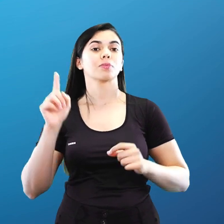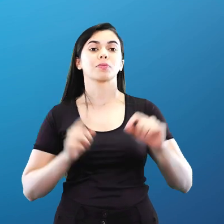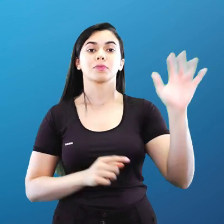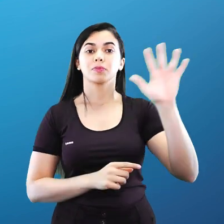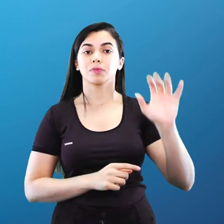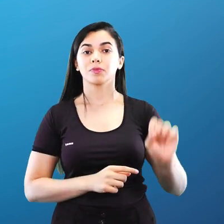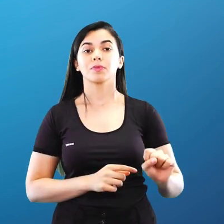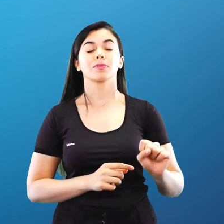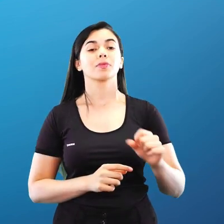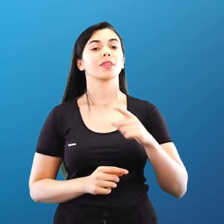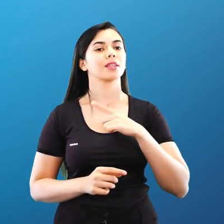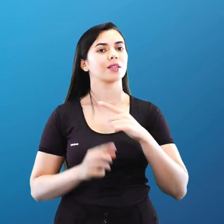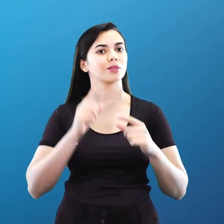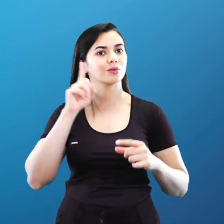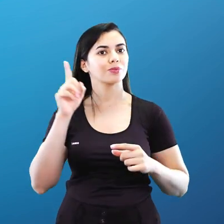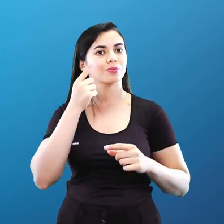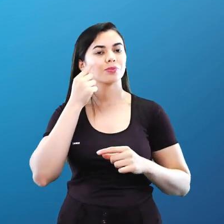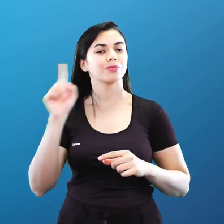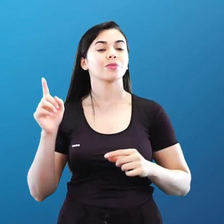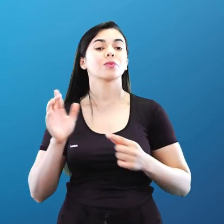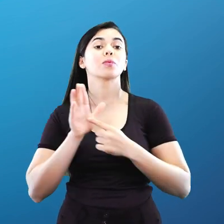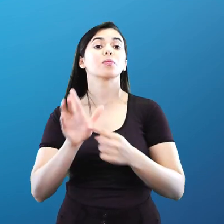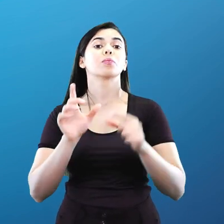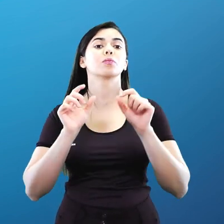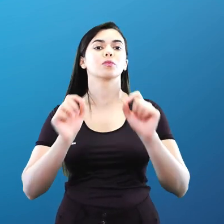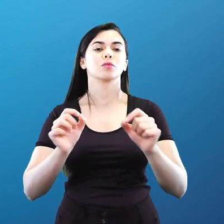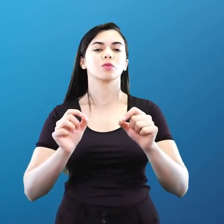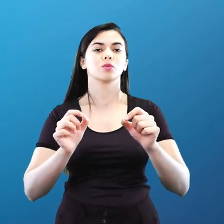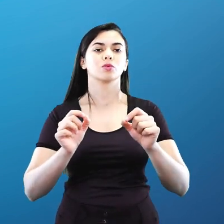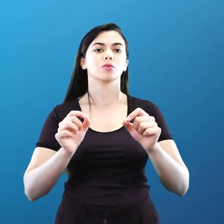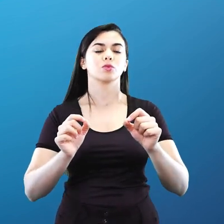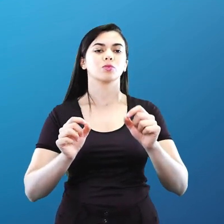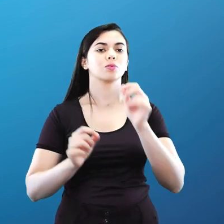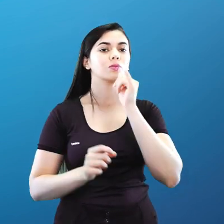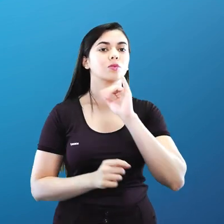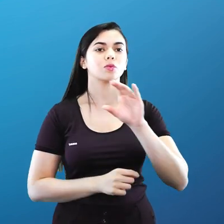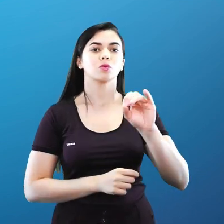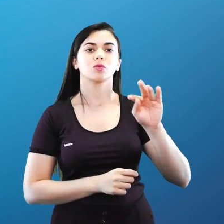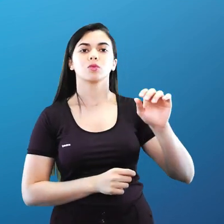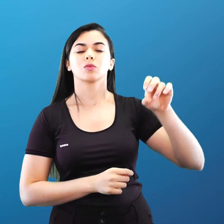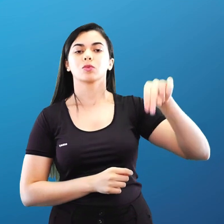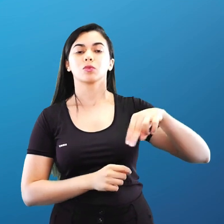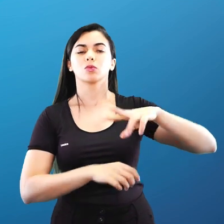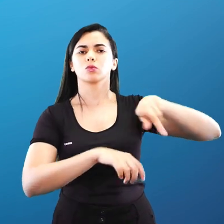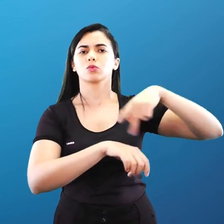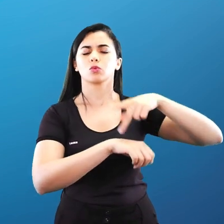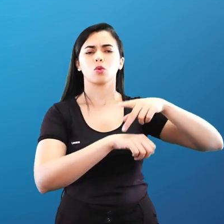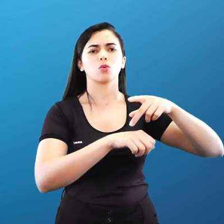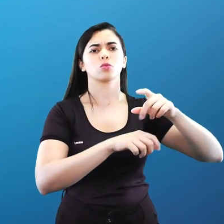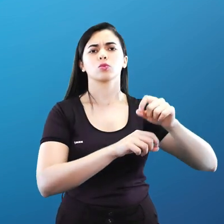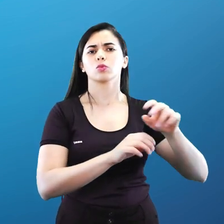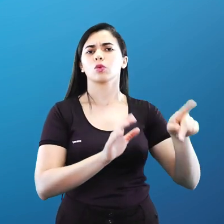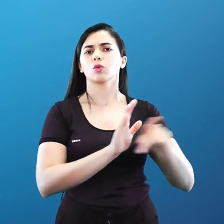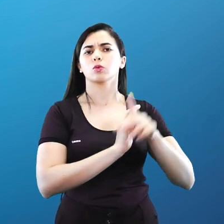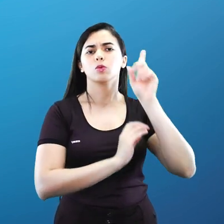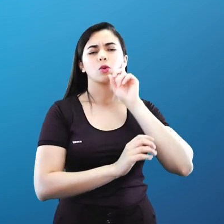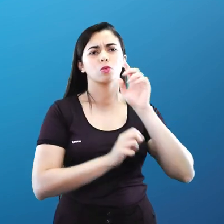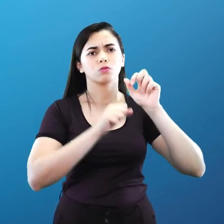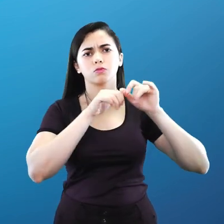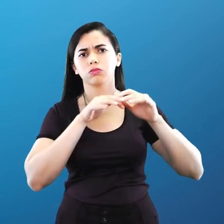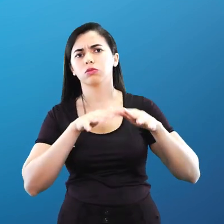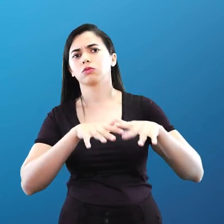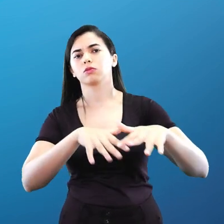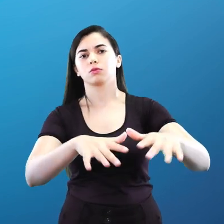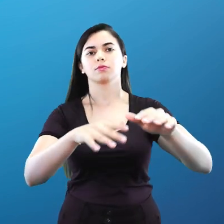da professora, evidencia para vocês a expansão da OTAN desde 1997. Então